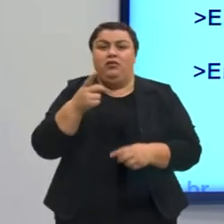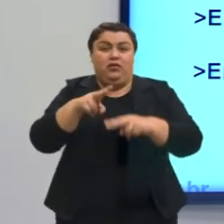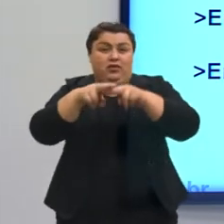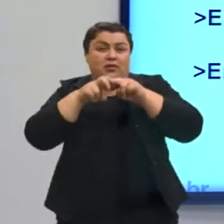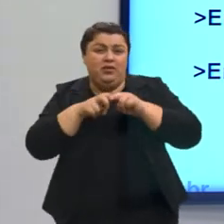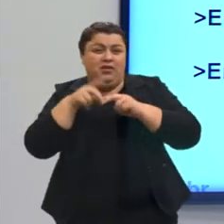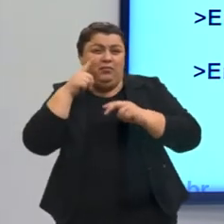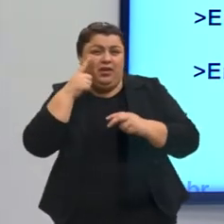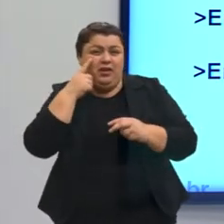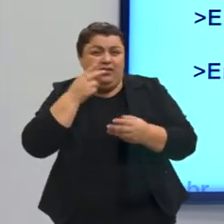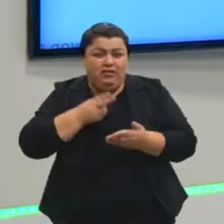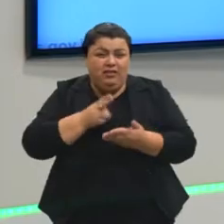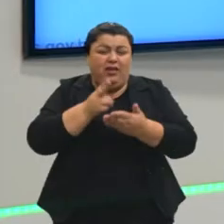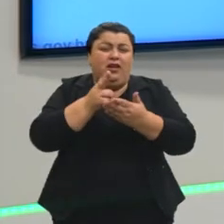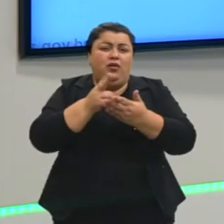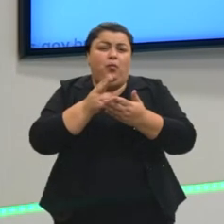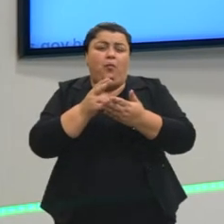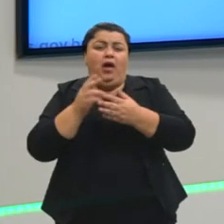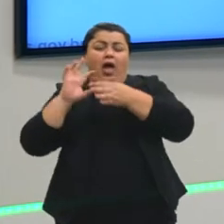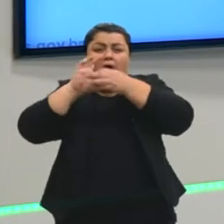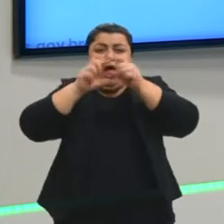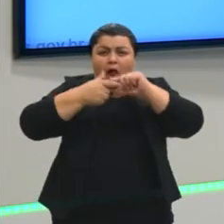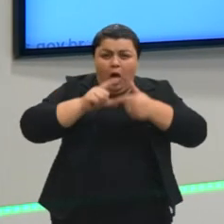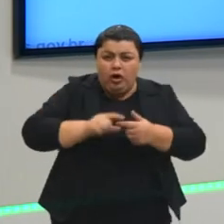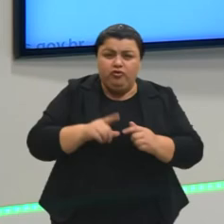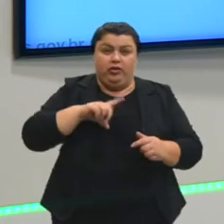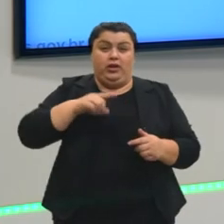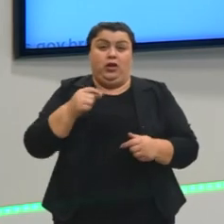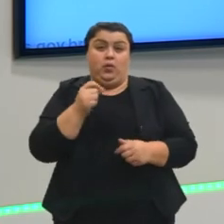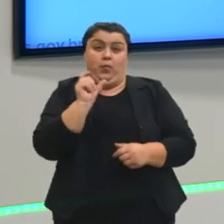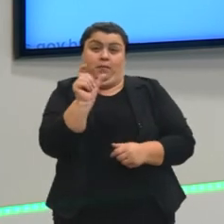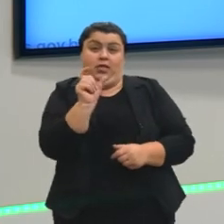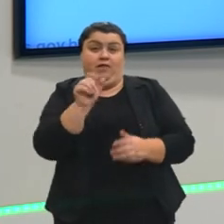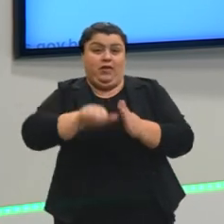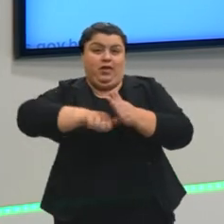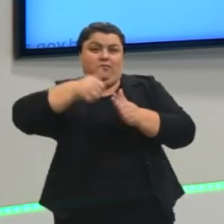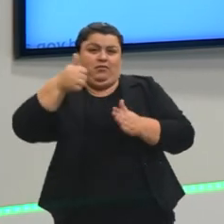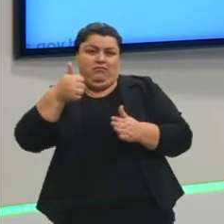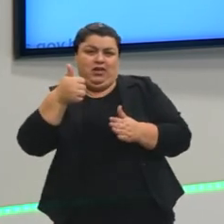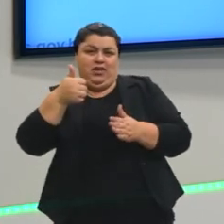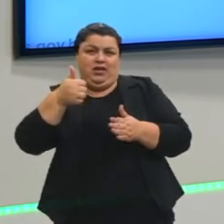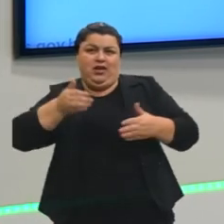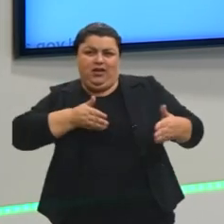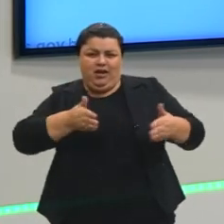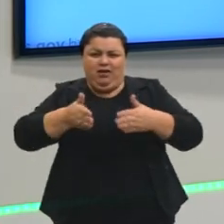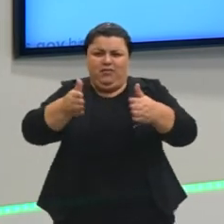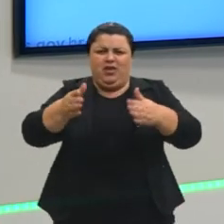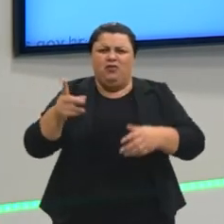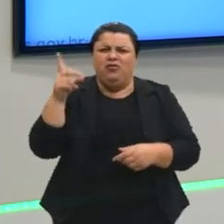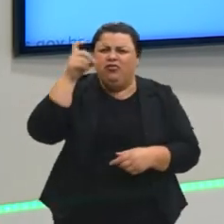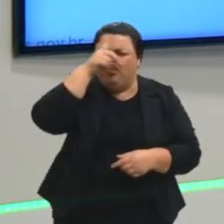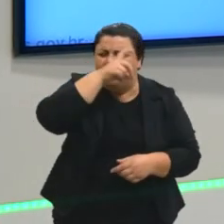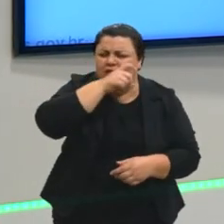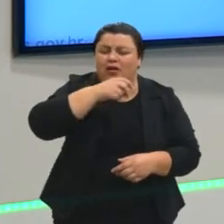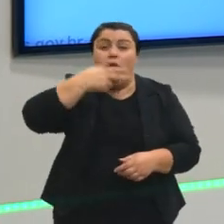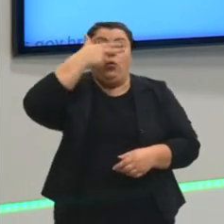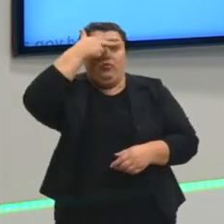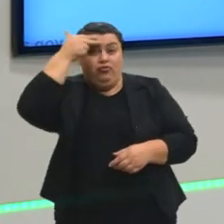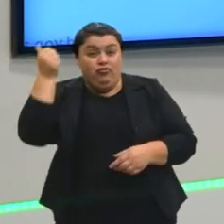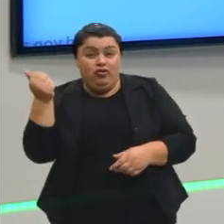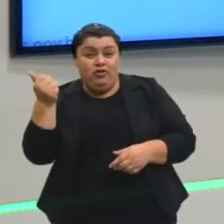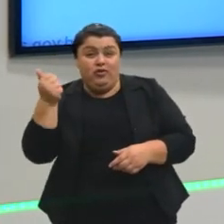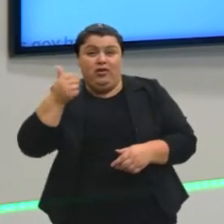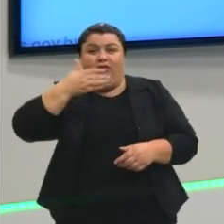né? Tá vendo? tem uma palavra que é a primeira, ela puxa, né? Caminhos, desafios, o estigma,